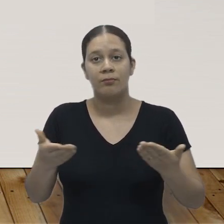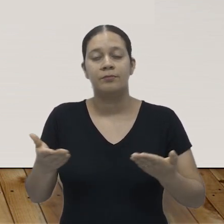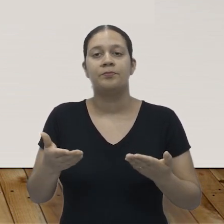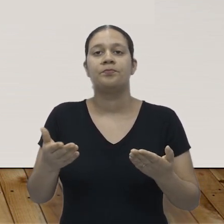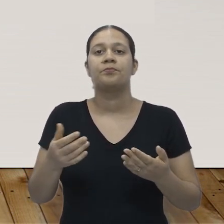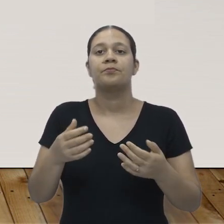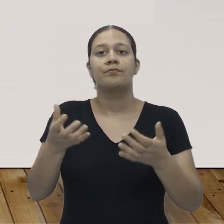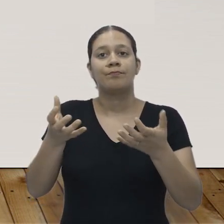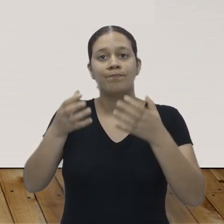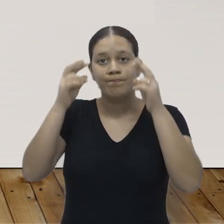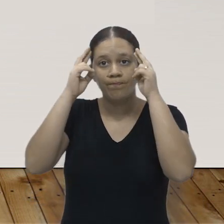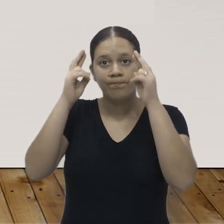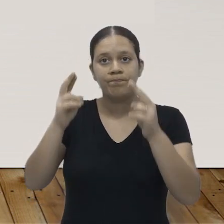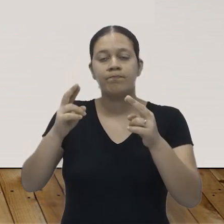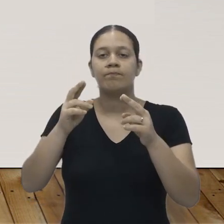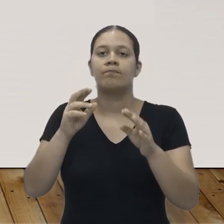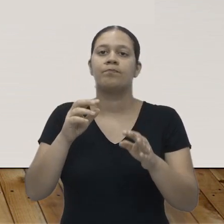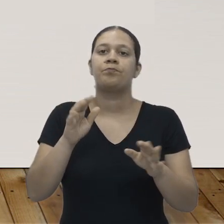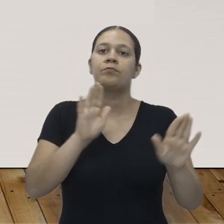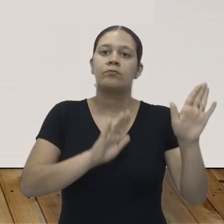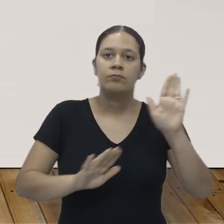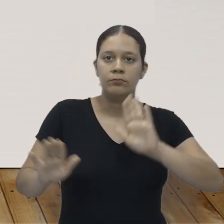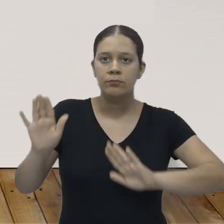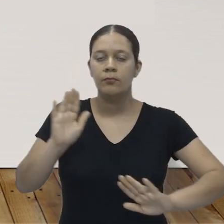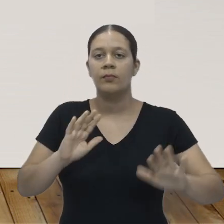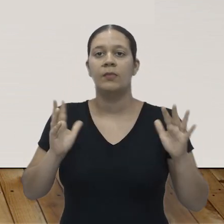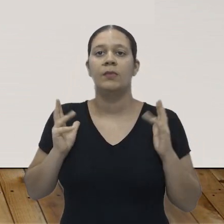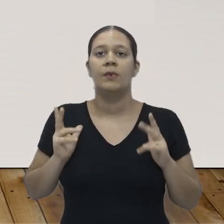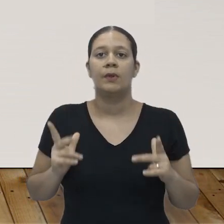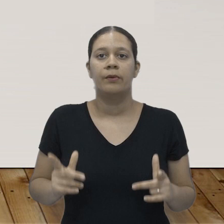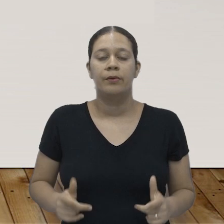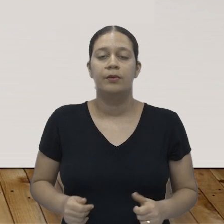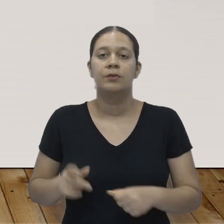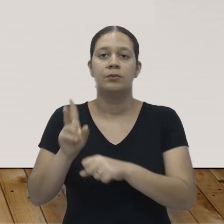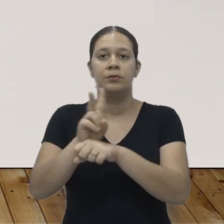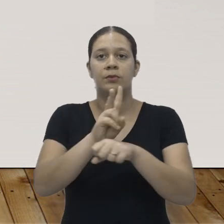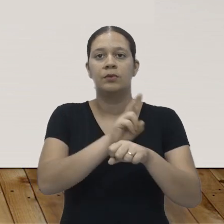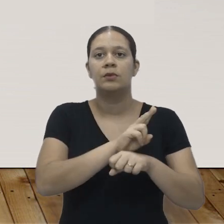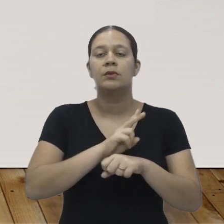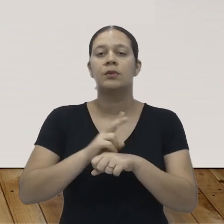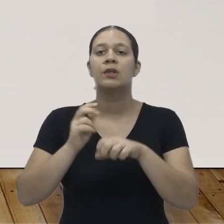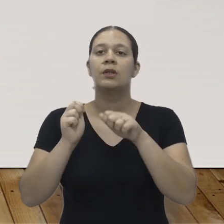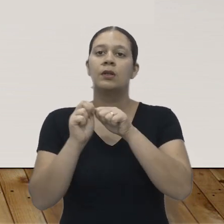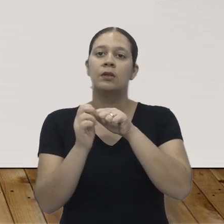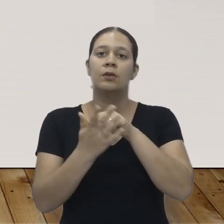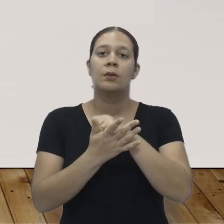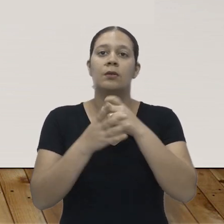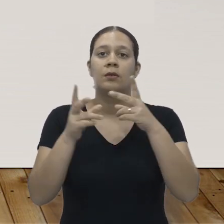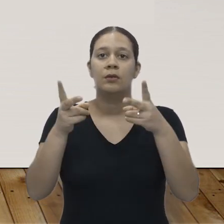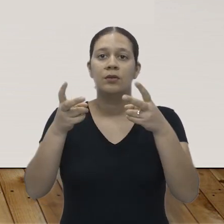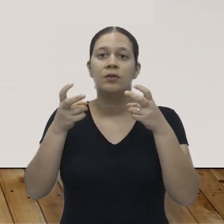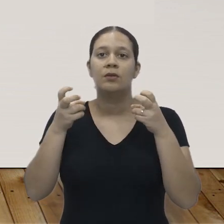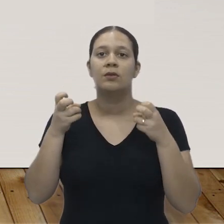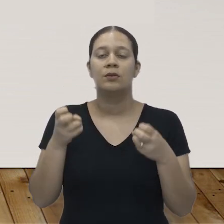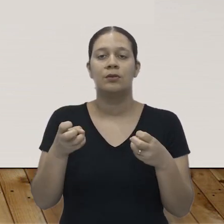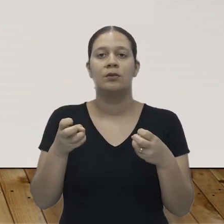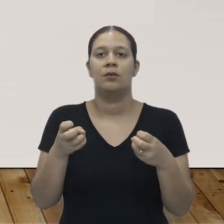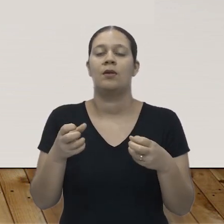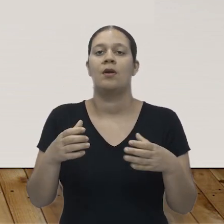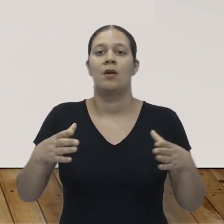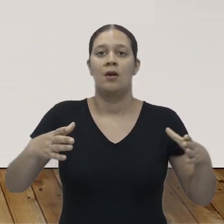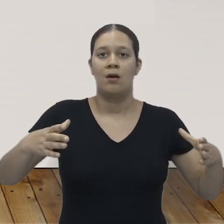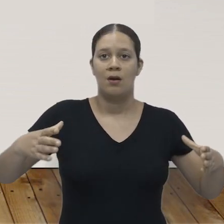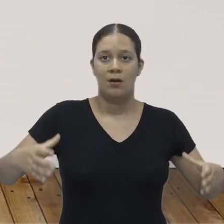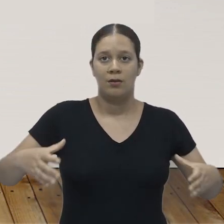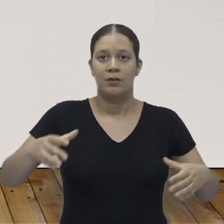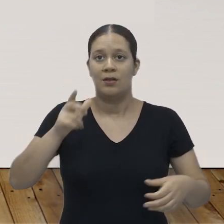tenta seguir as orientações e cuidados com a higienização para a prevenção do coronavírus. Ela percebeu